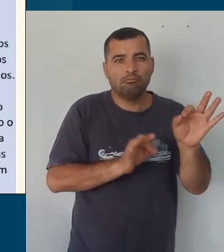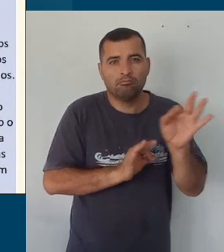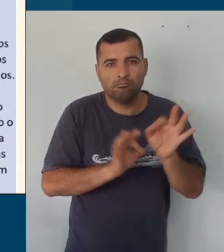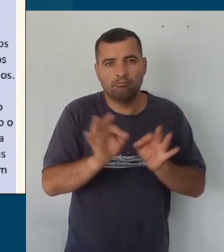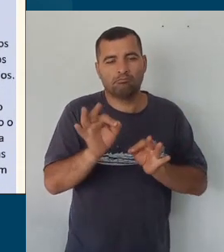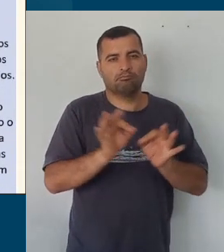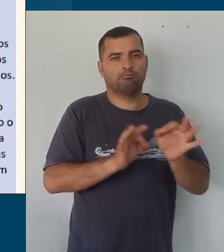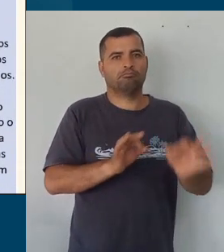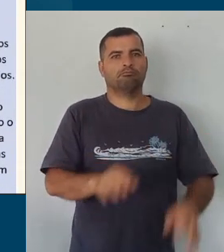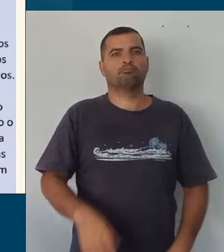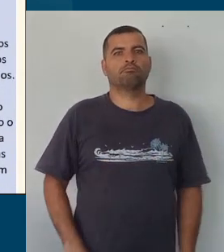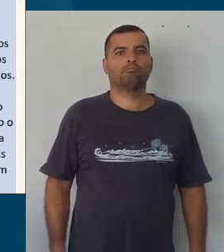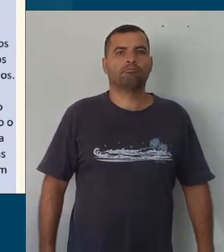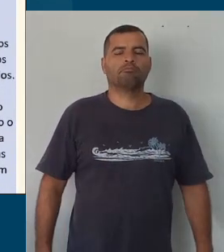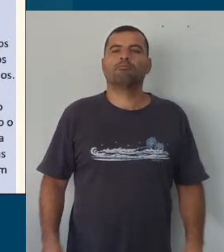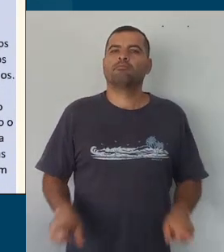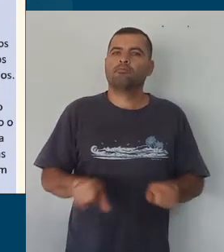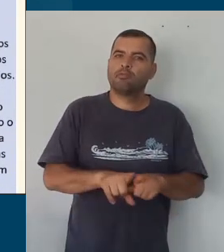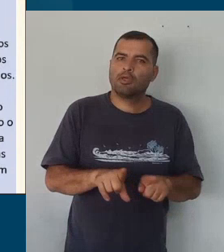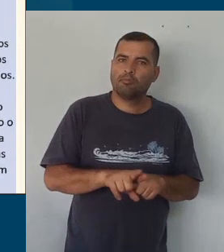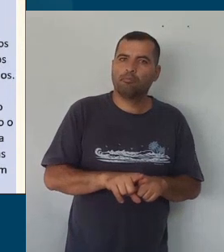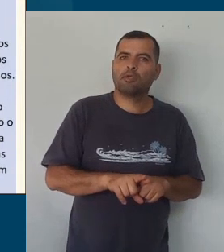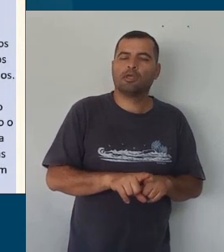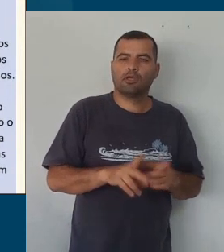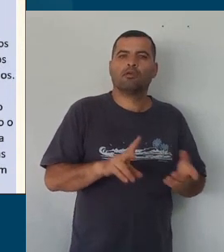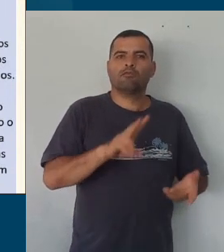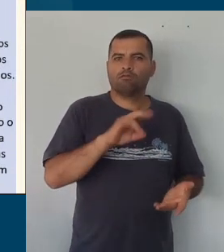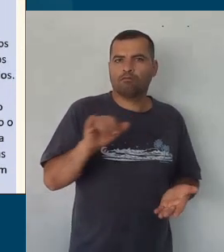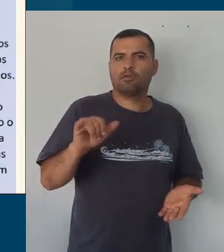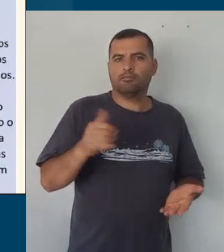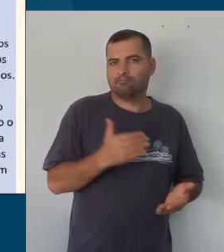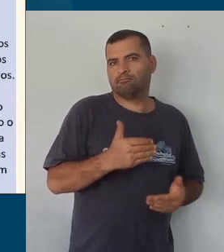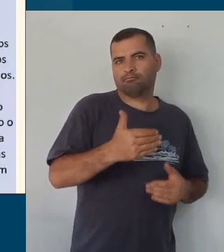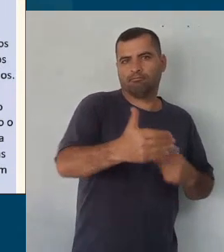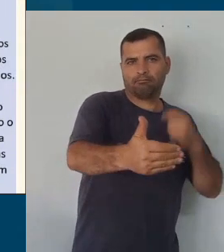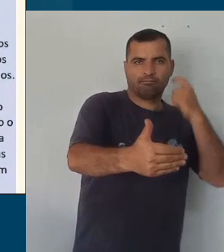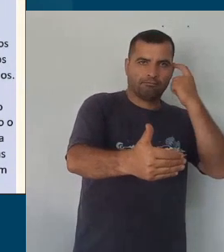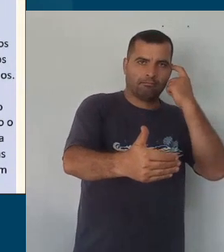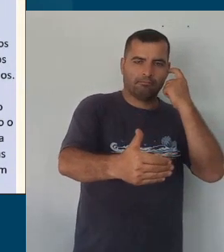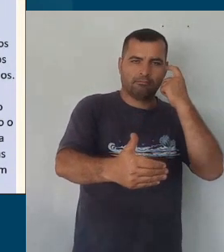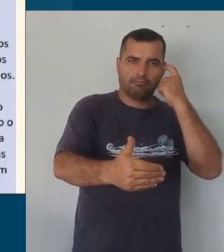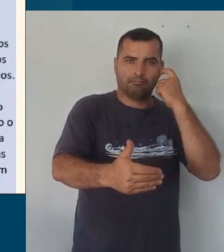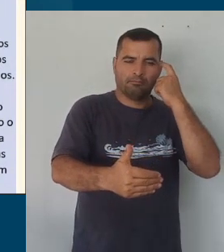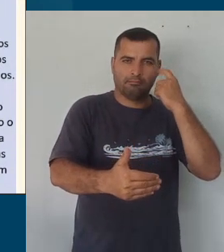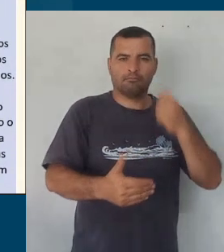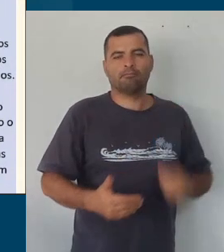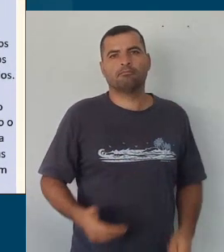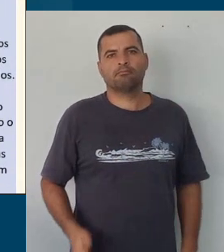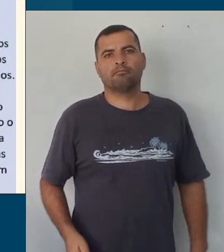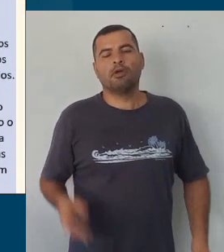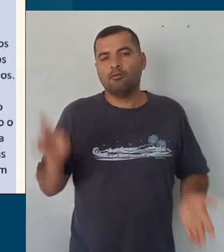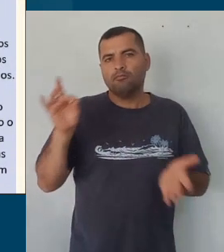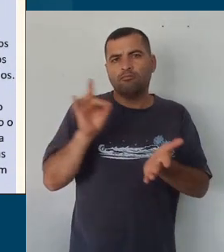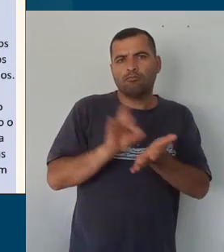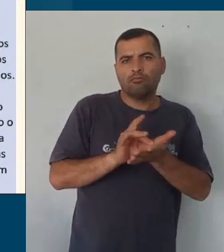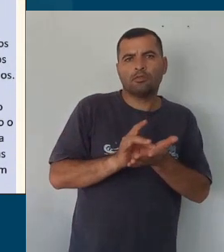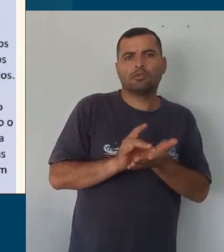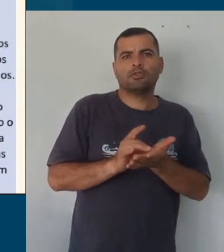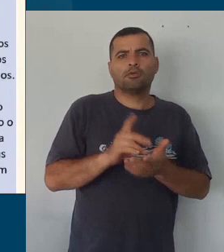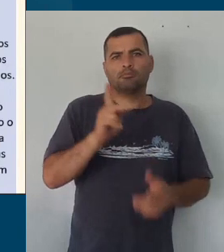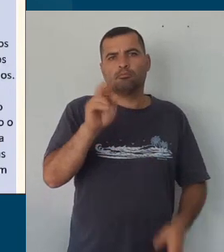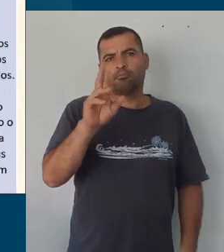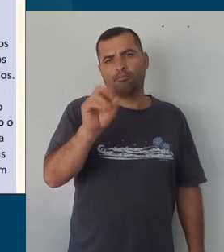e que vão ser, na verdade, na sequência, depois que o currículo de fato deixar de ser uma proposta para ser um